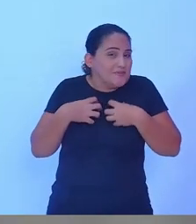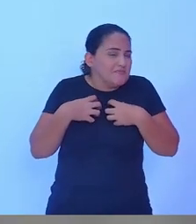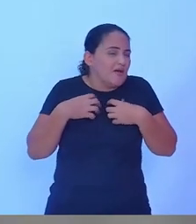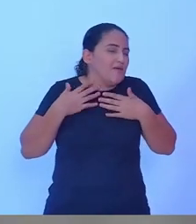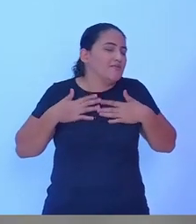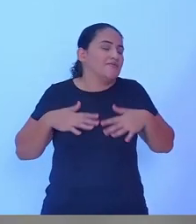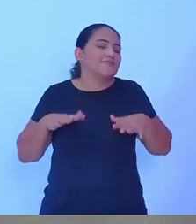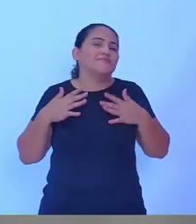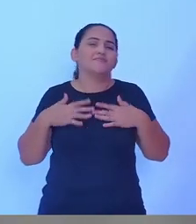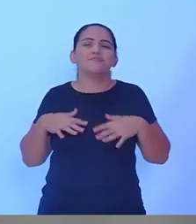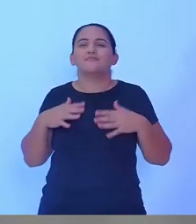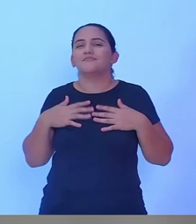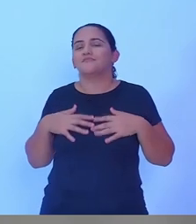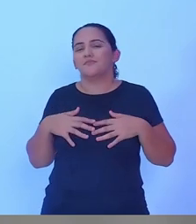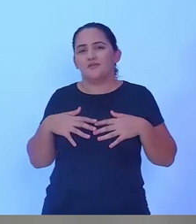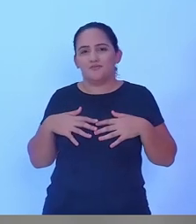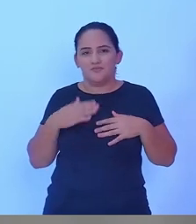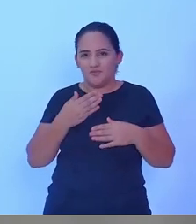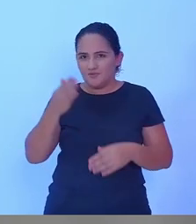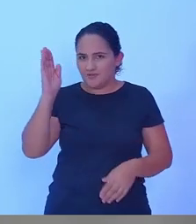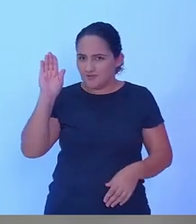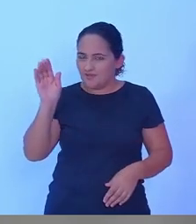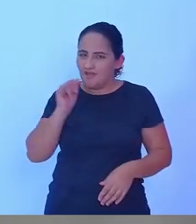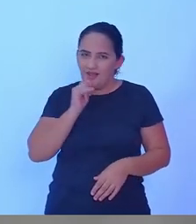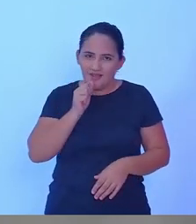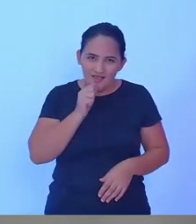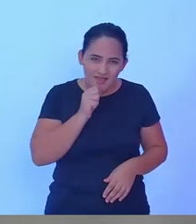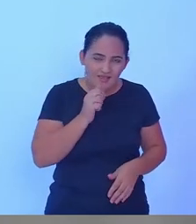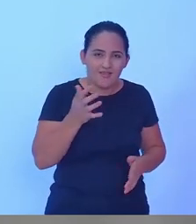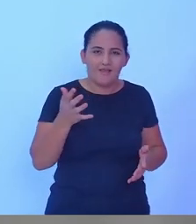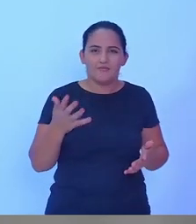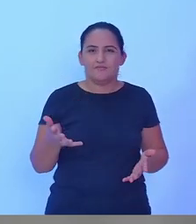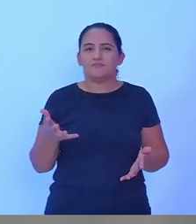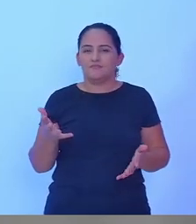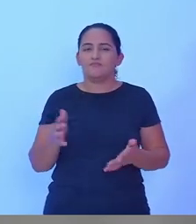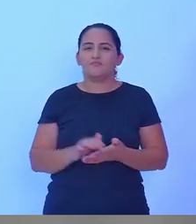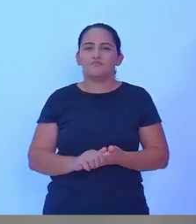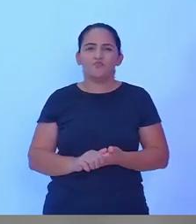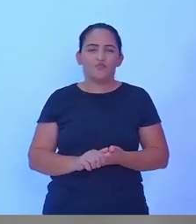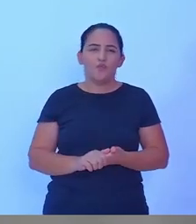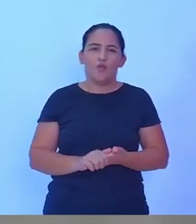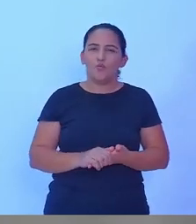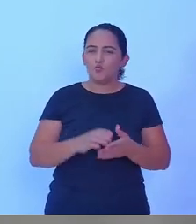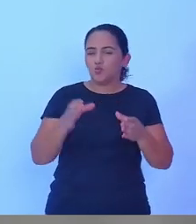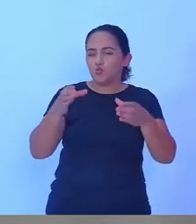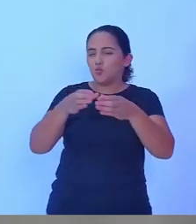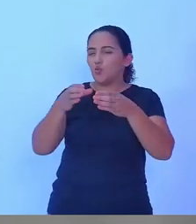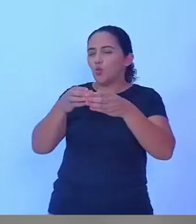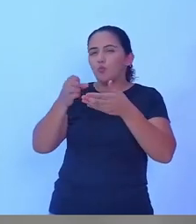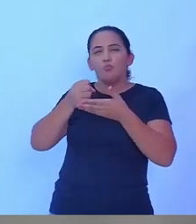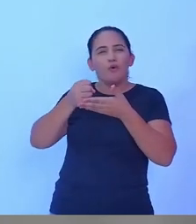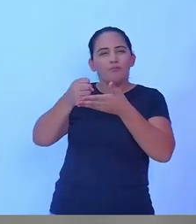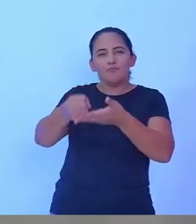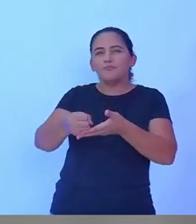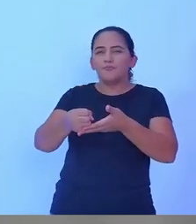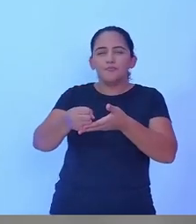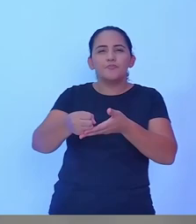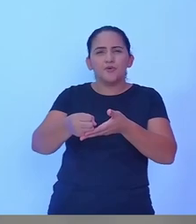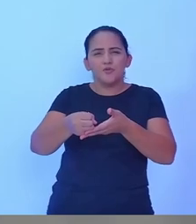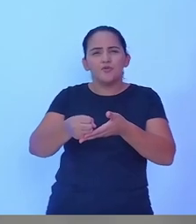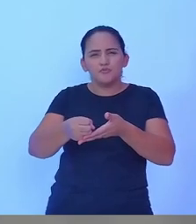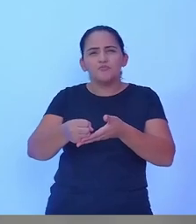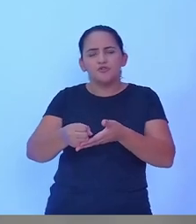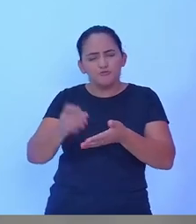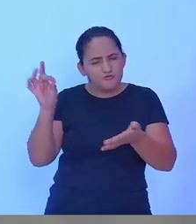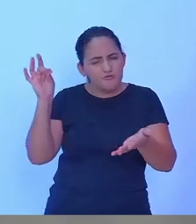candidatos nos prestaram o exemplo que a assessoria nos prestou pessoas sérias pessoas que fizeram